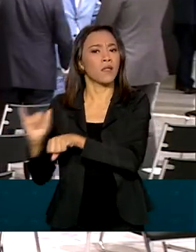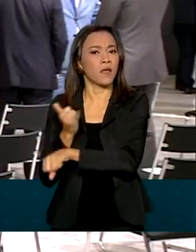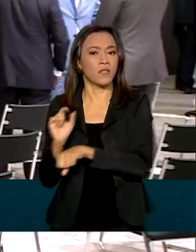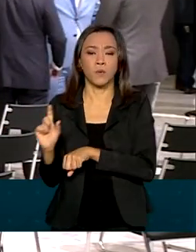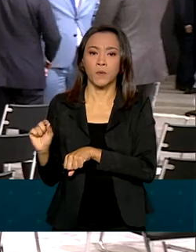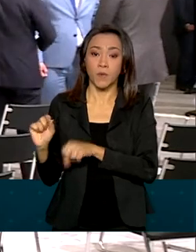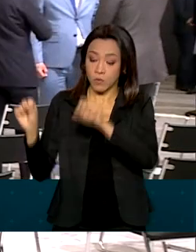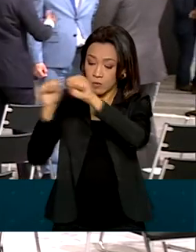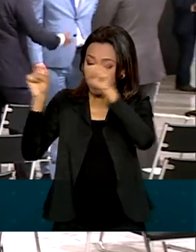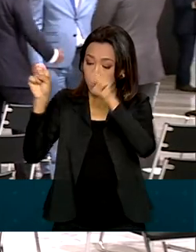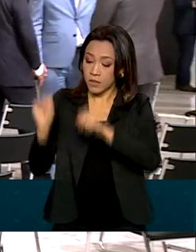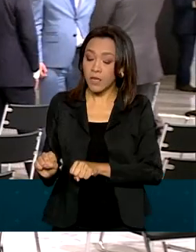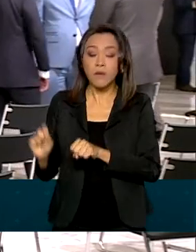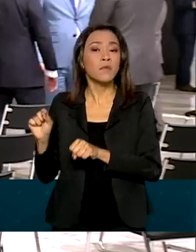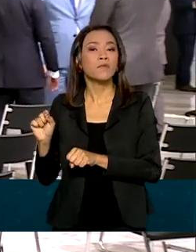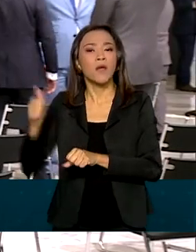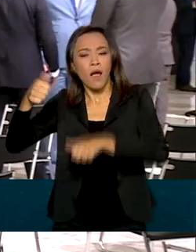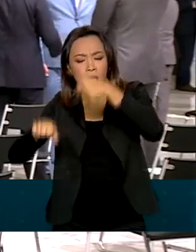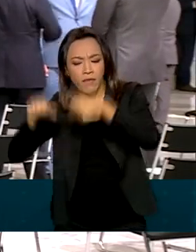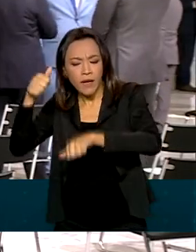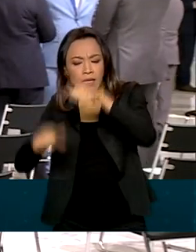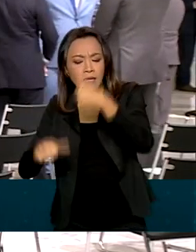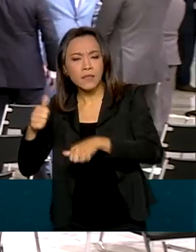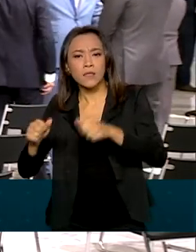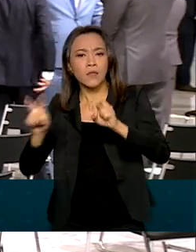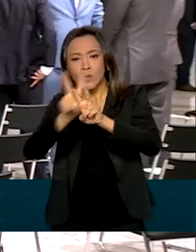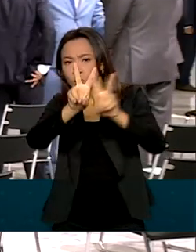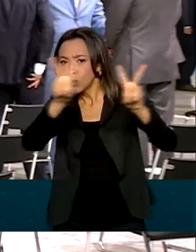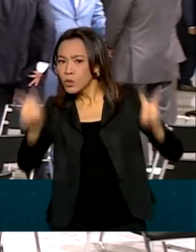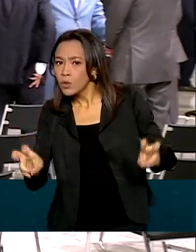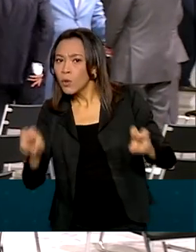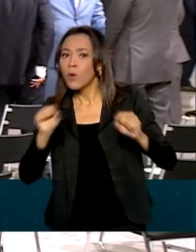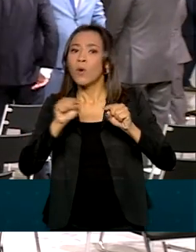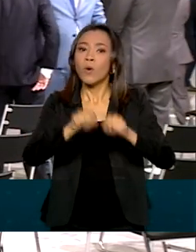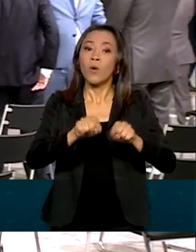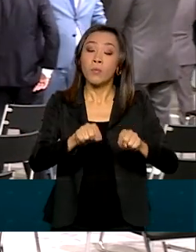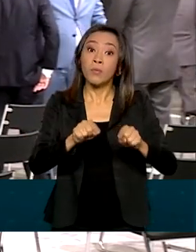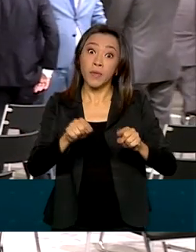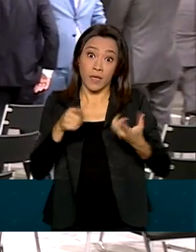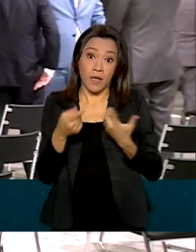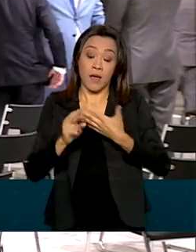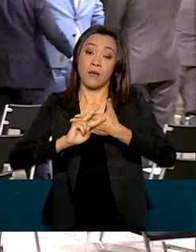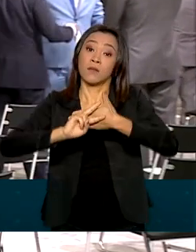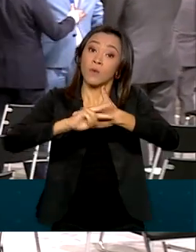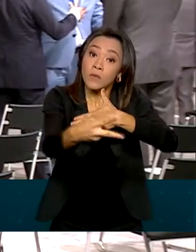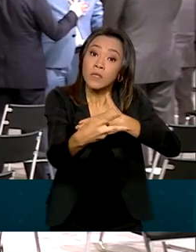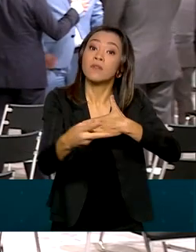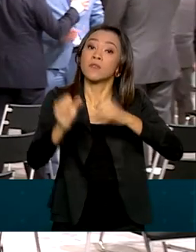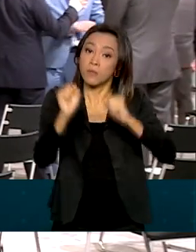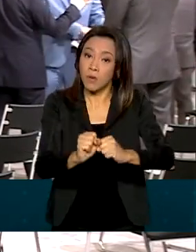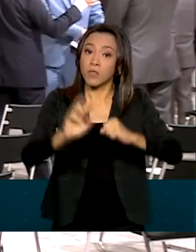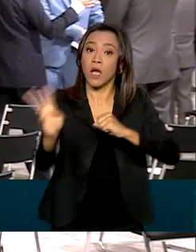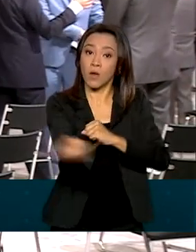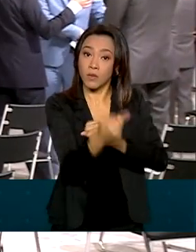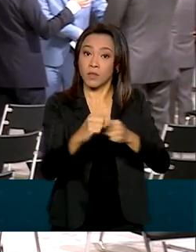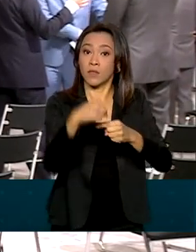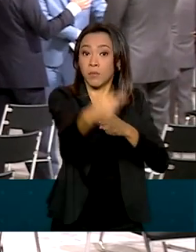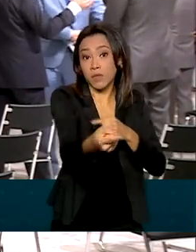ferramenta. O sistema de avaliação de impacto ao patrimônio digitaliza parte desse processo que antes